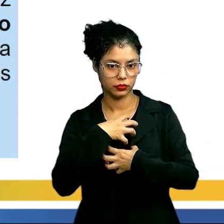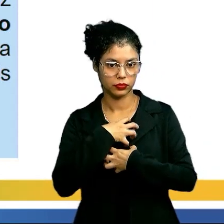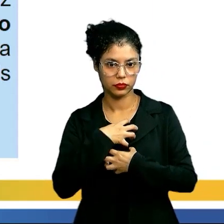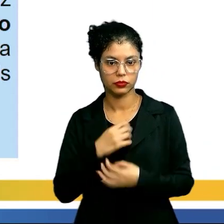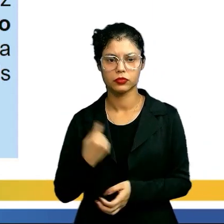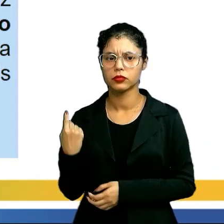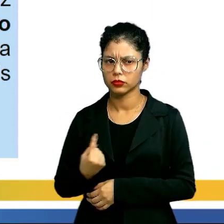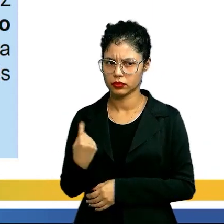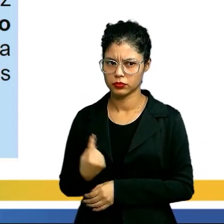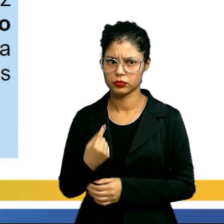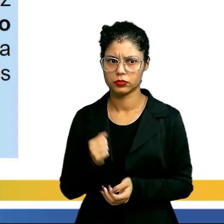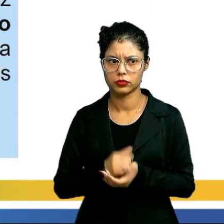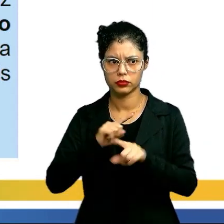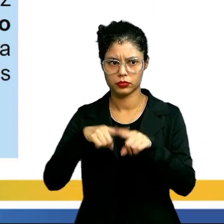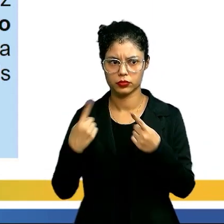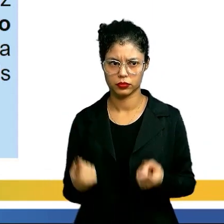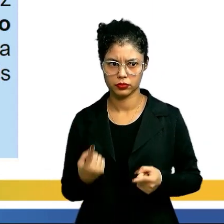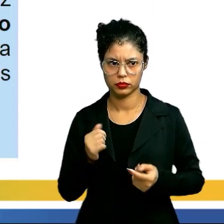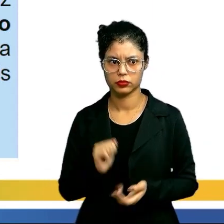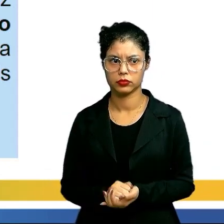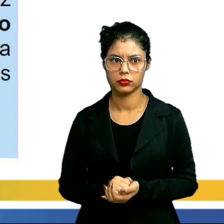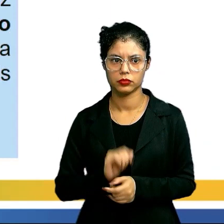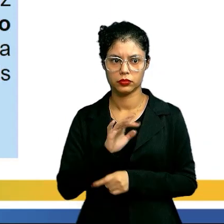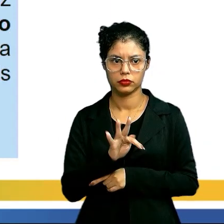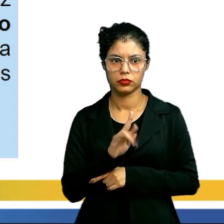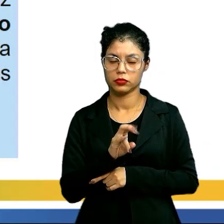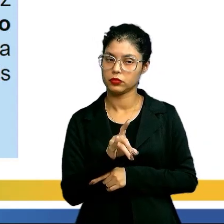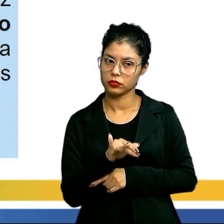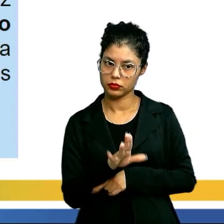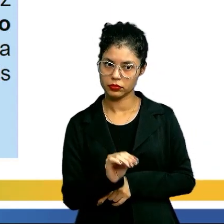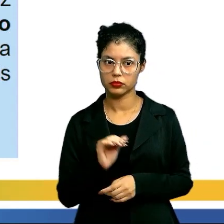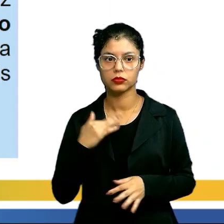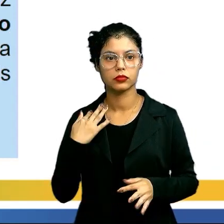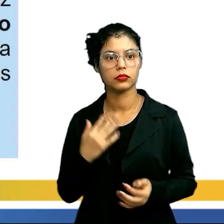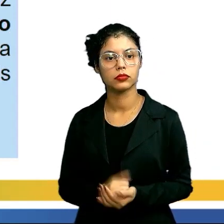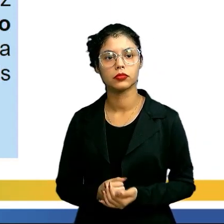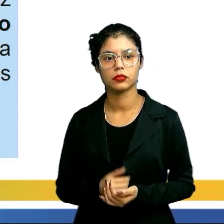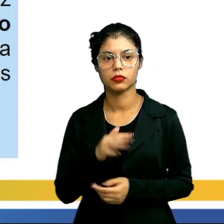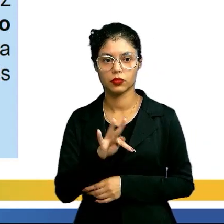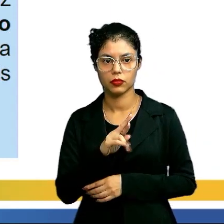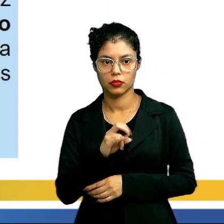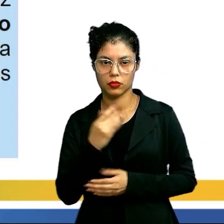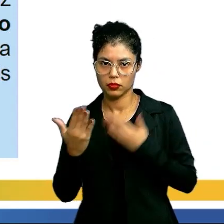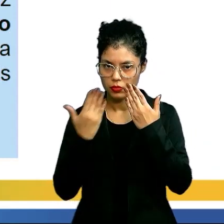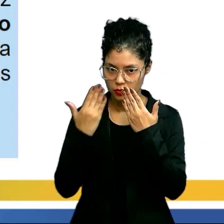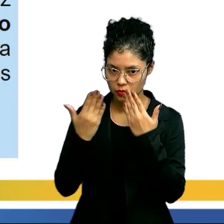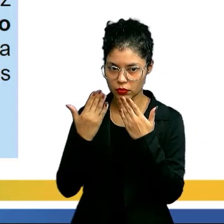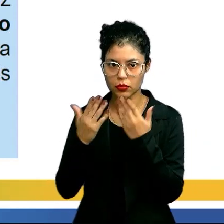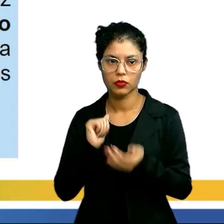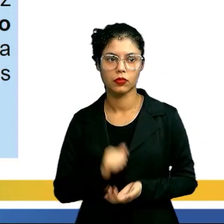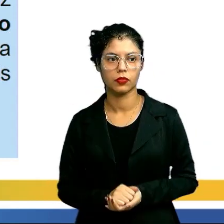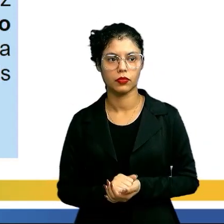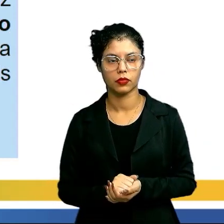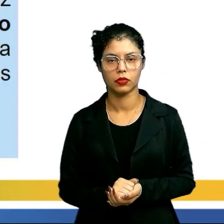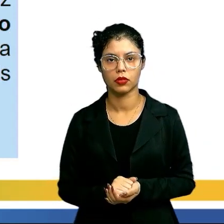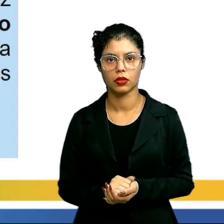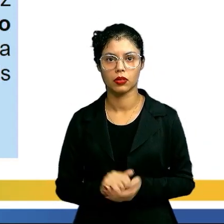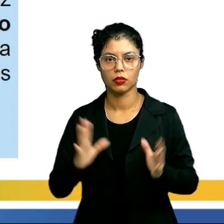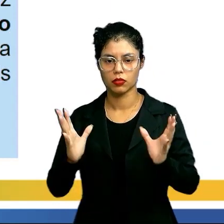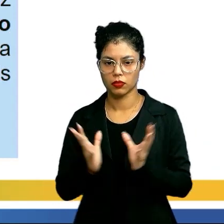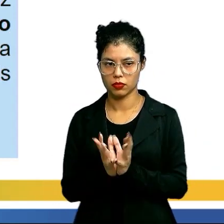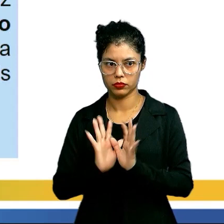individual, mas sim um fenômeno fisio-psicológico, ou seja,